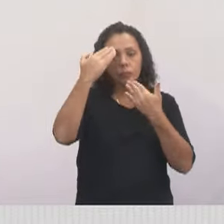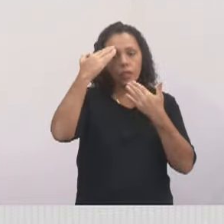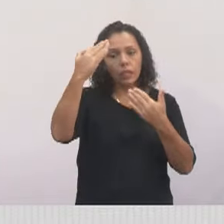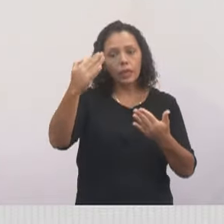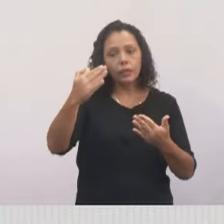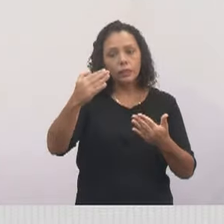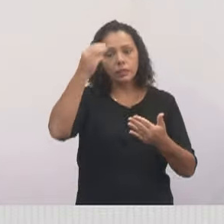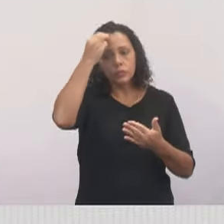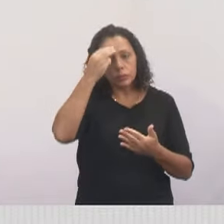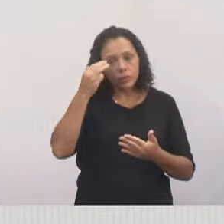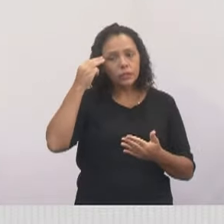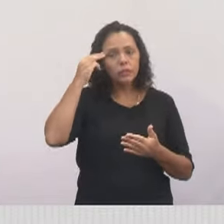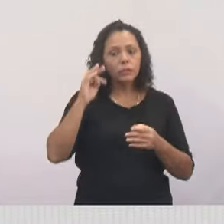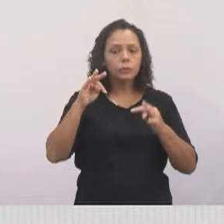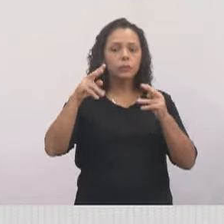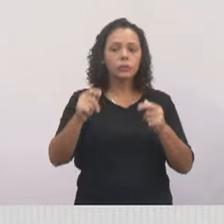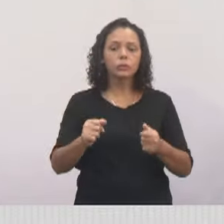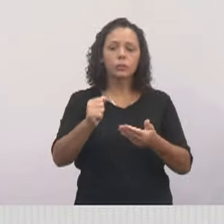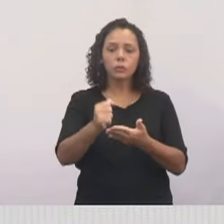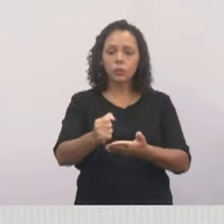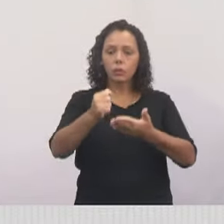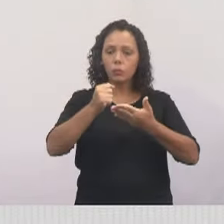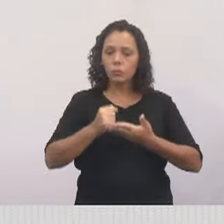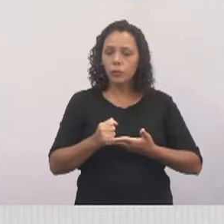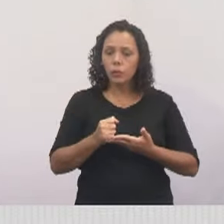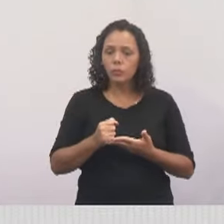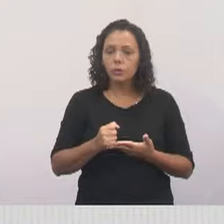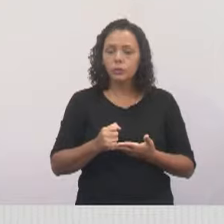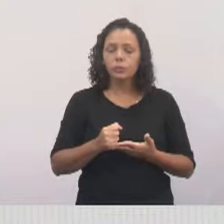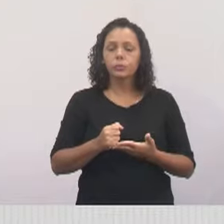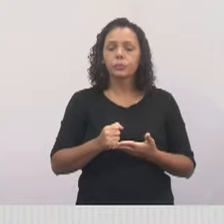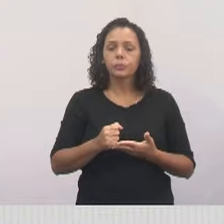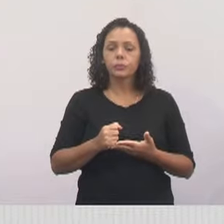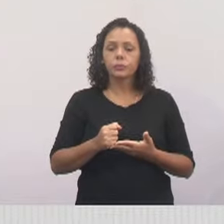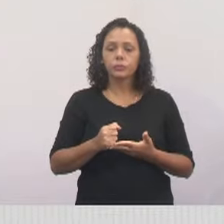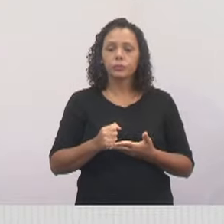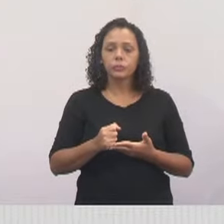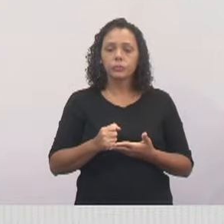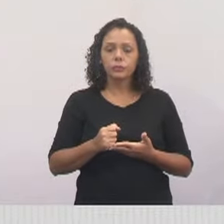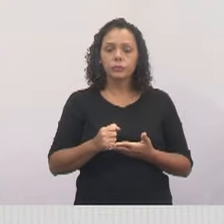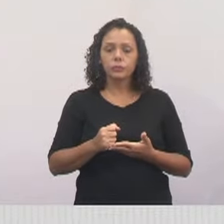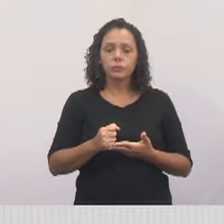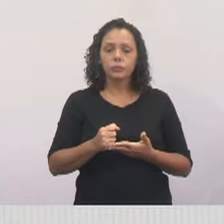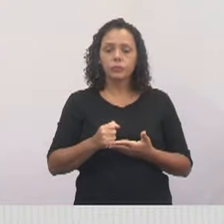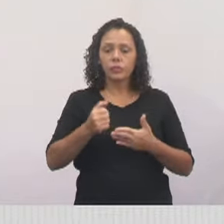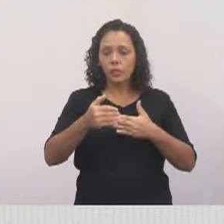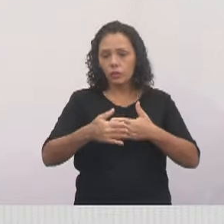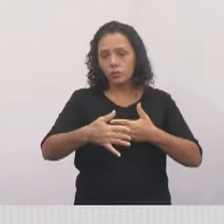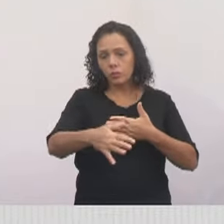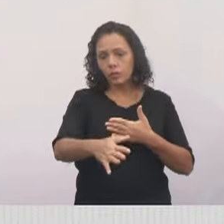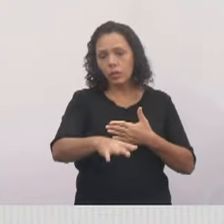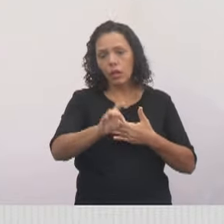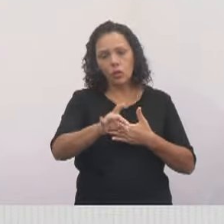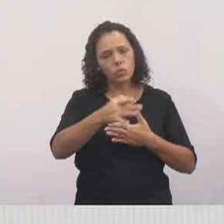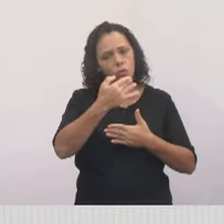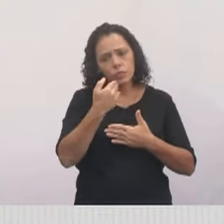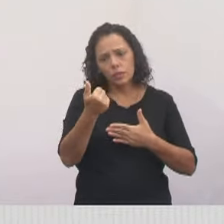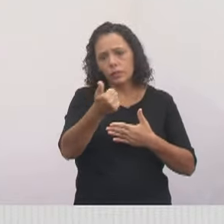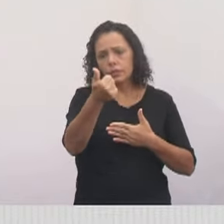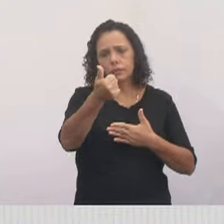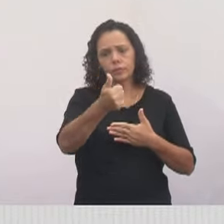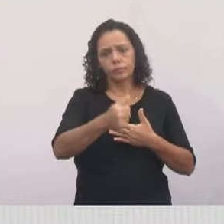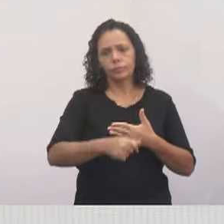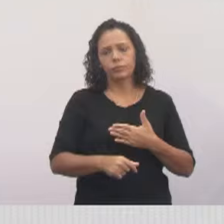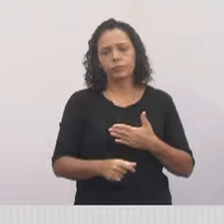Maria Amélia, tudo que ela fez por nós aqui, e daqui pra frente é só melhorar. Sim.